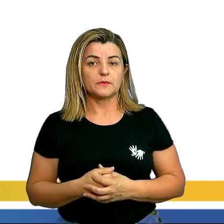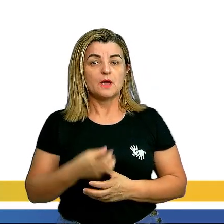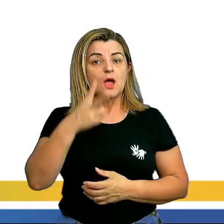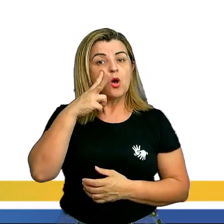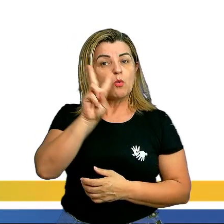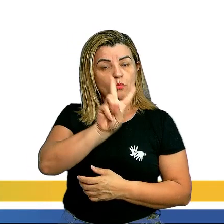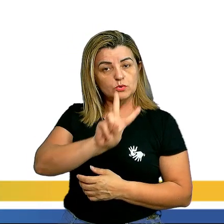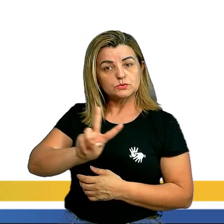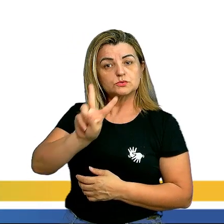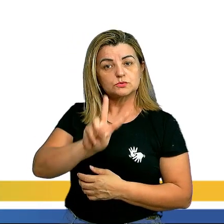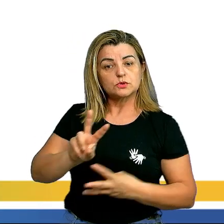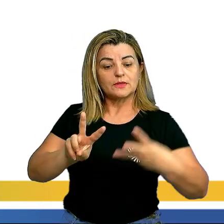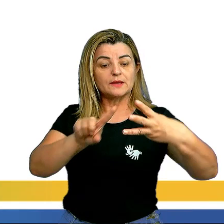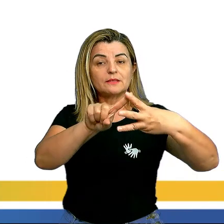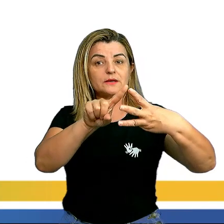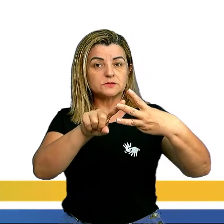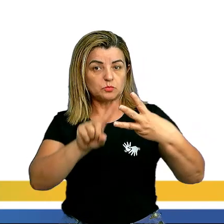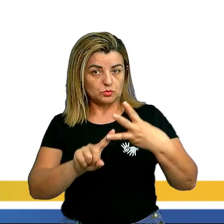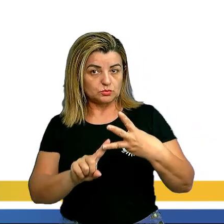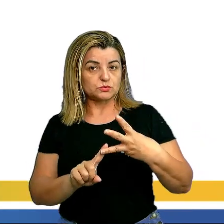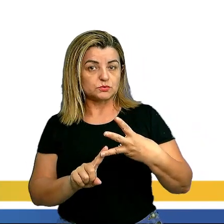Observe aí. São três pontos.